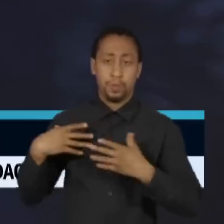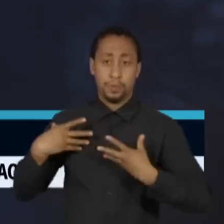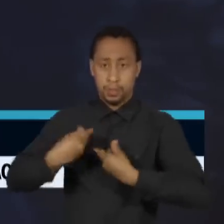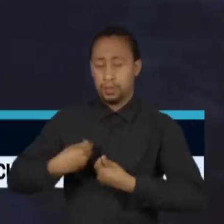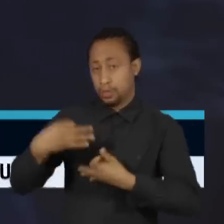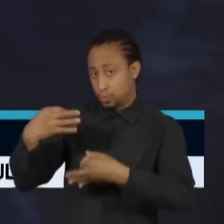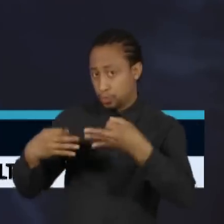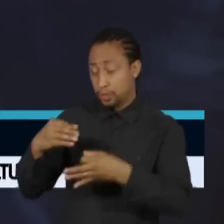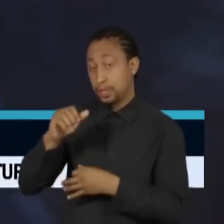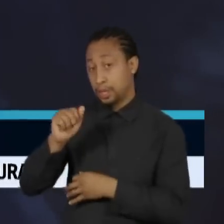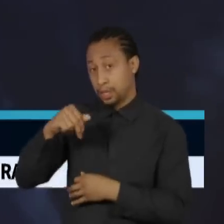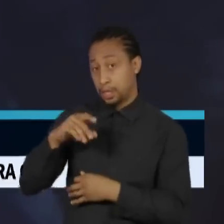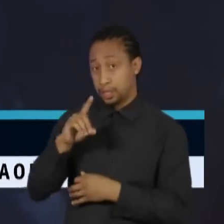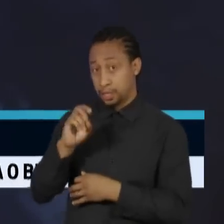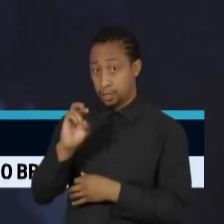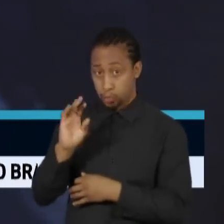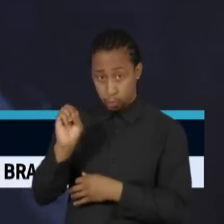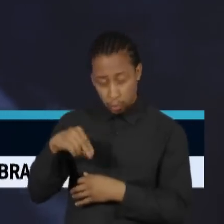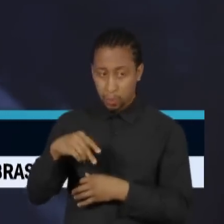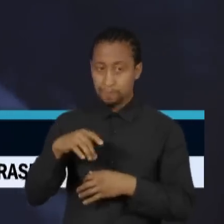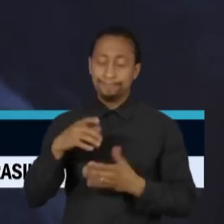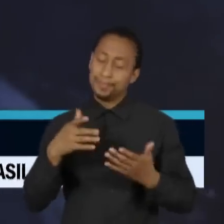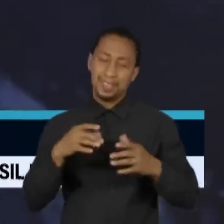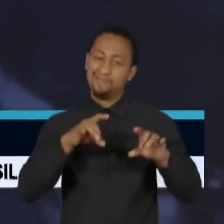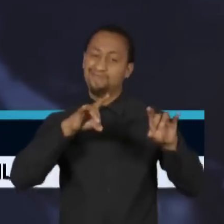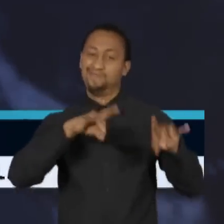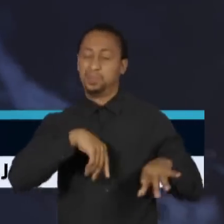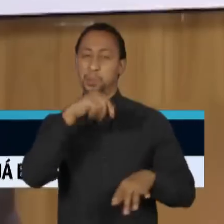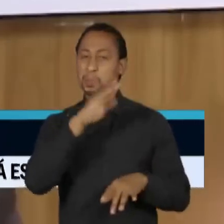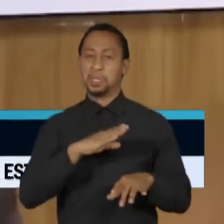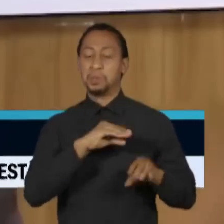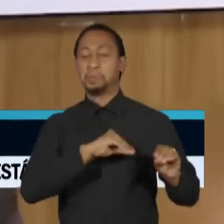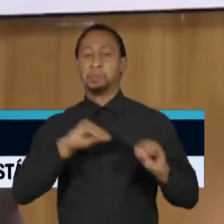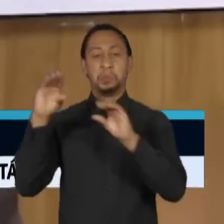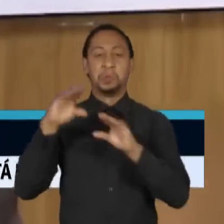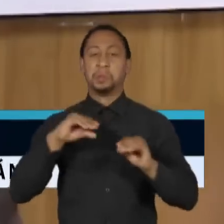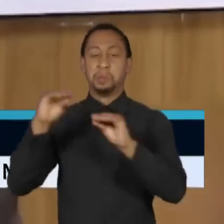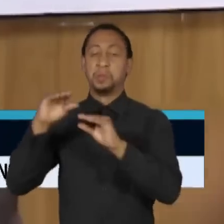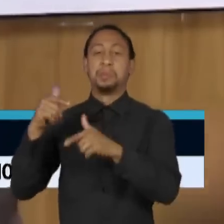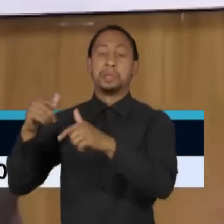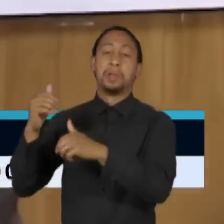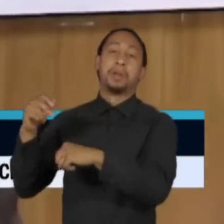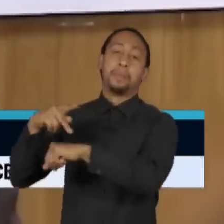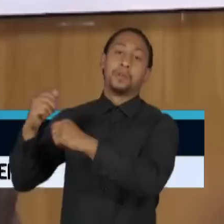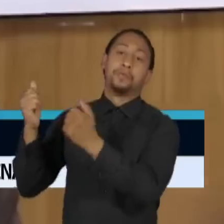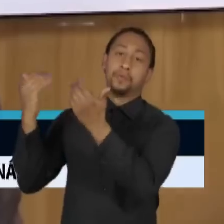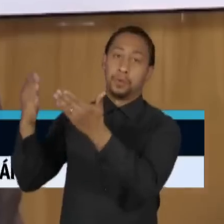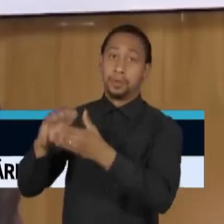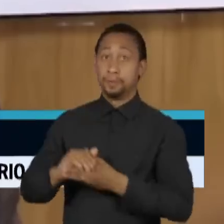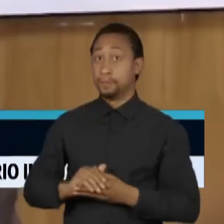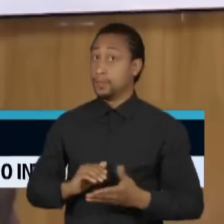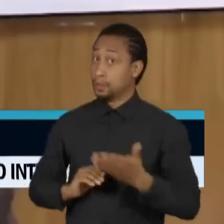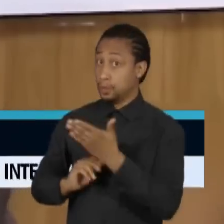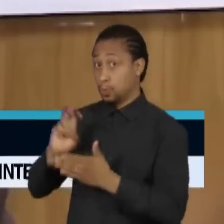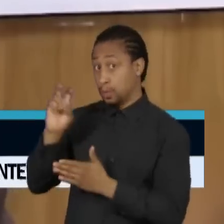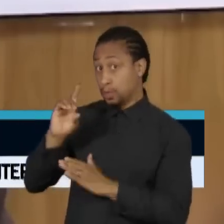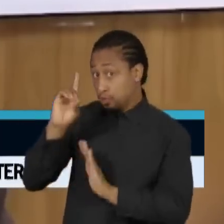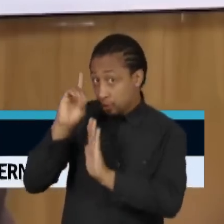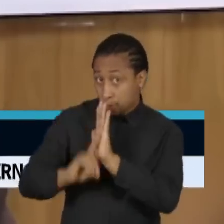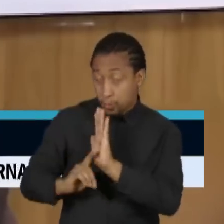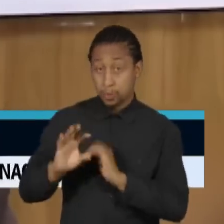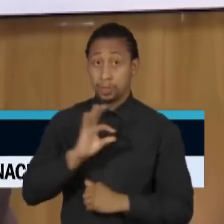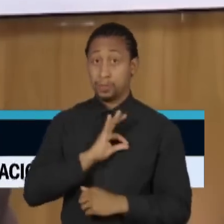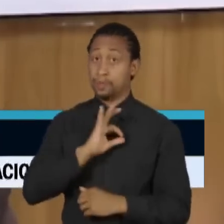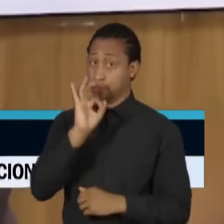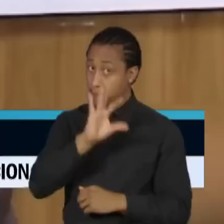deverão deixar o Brasil para ocupar cargos em órgãos internacionais. O quinto diretor-geral da Polícia Federal nomeado durante